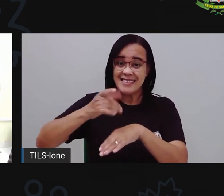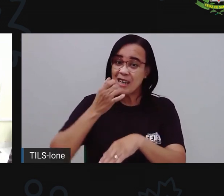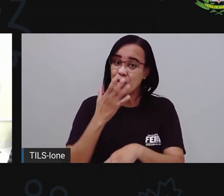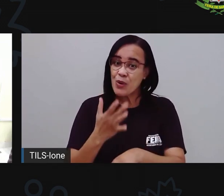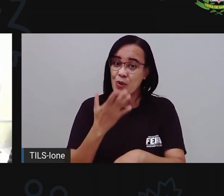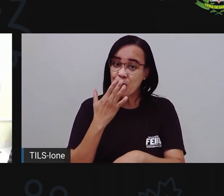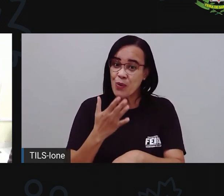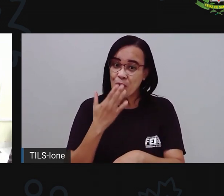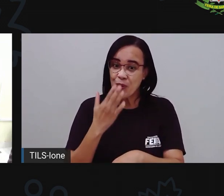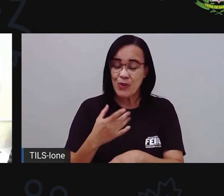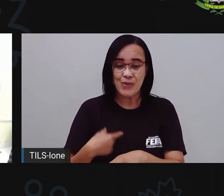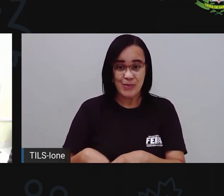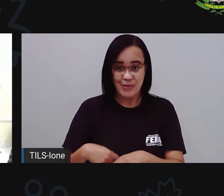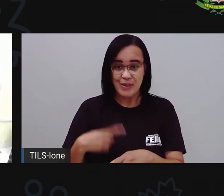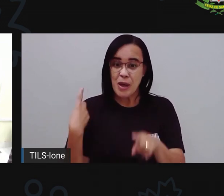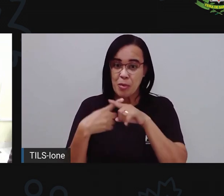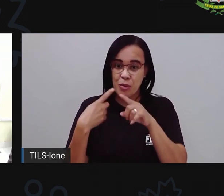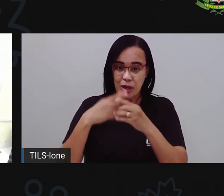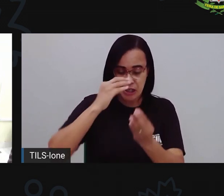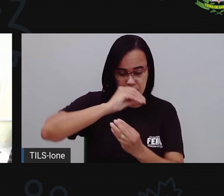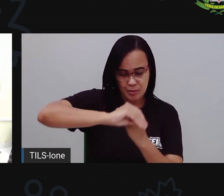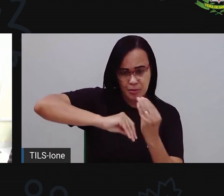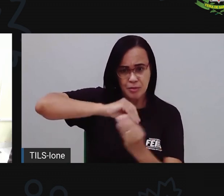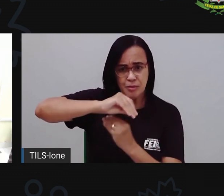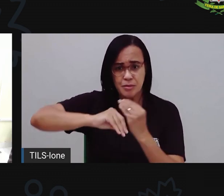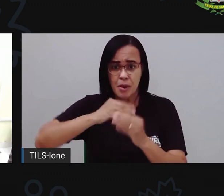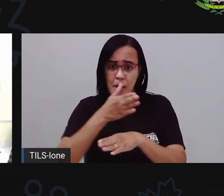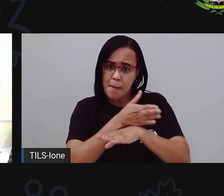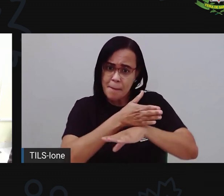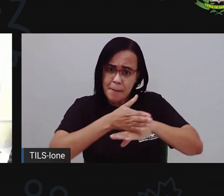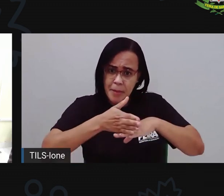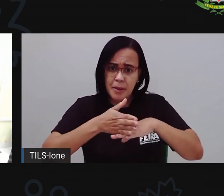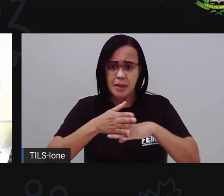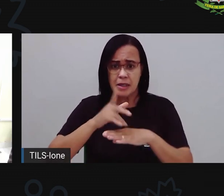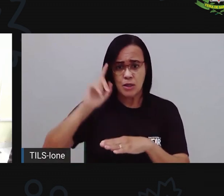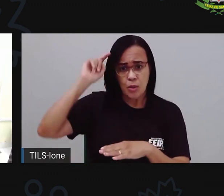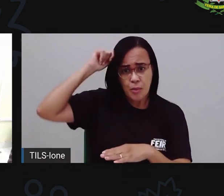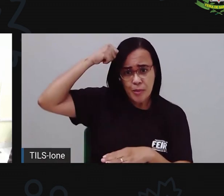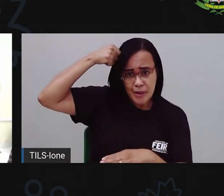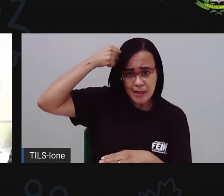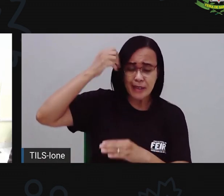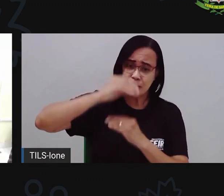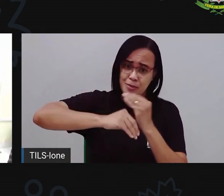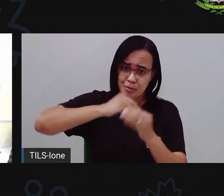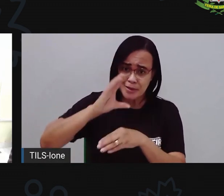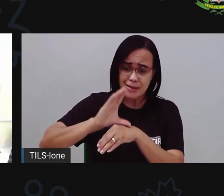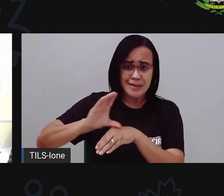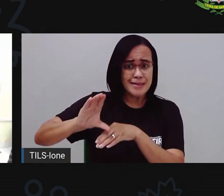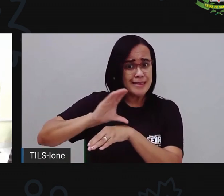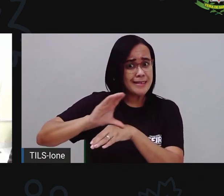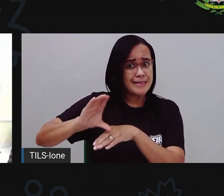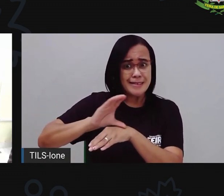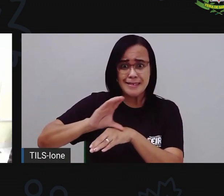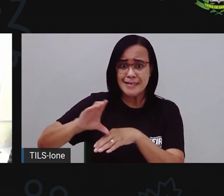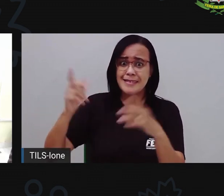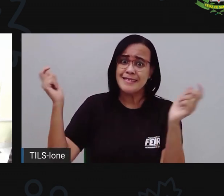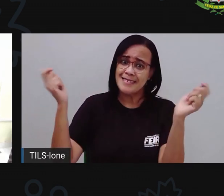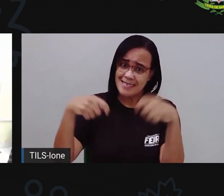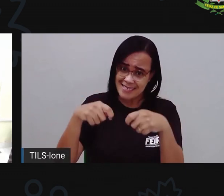Juntando o branco com o preto, a gente forma o cinza. Vamos fazer outra mistura agora. Faz aí na sua casa também, tá bom?